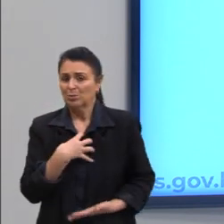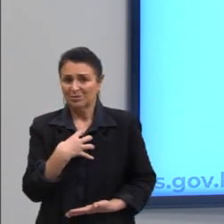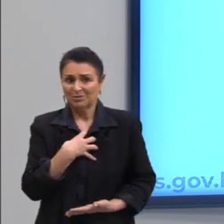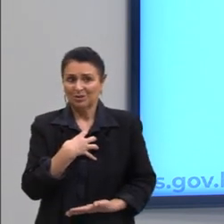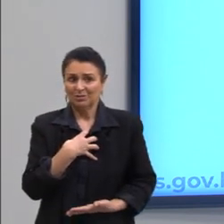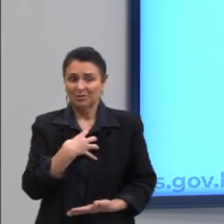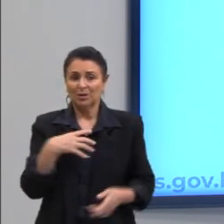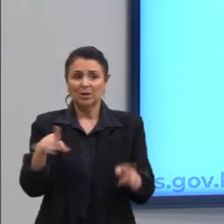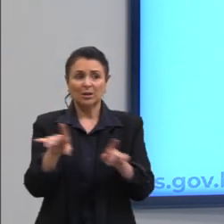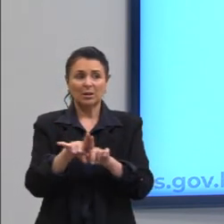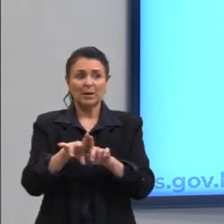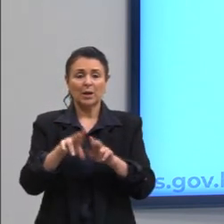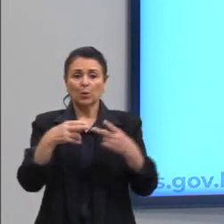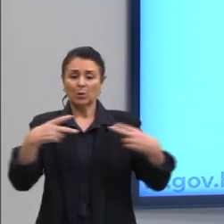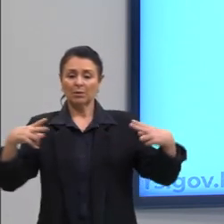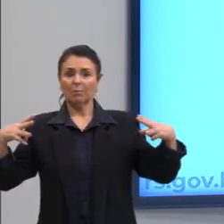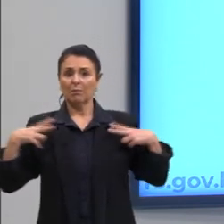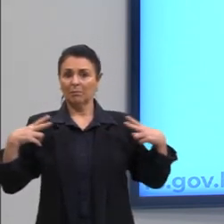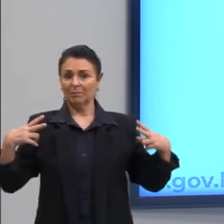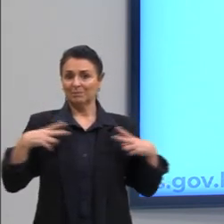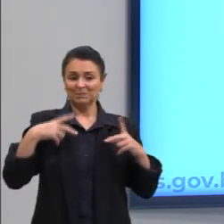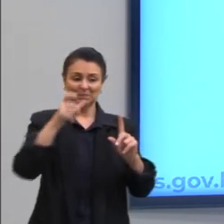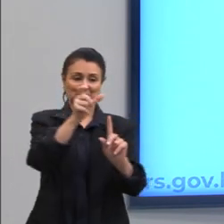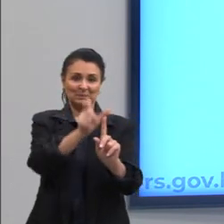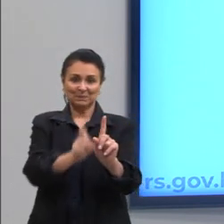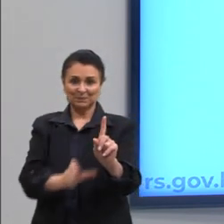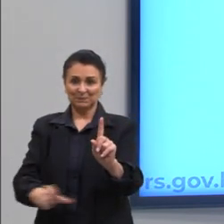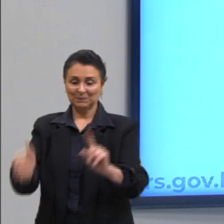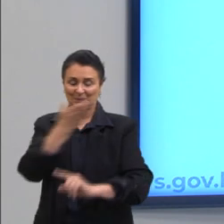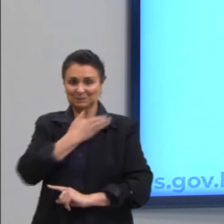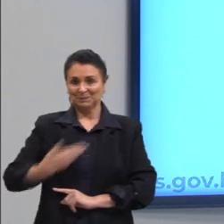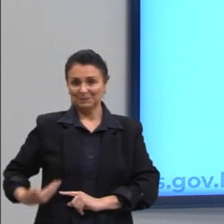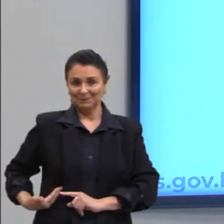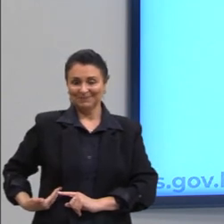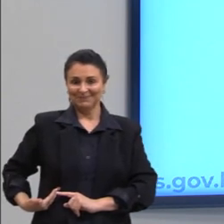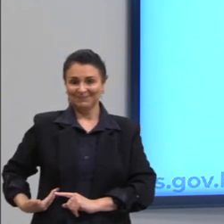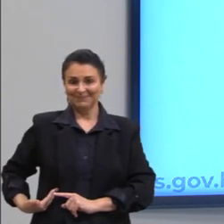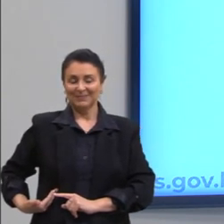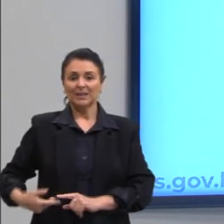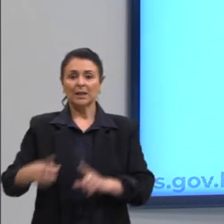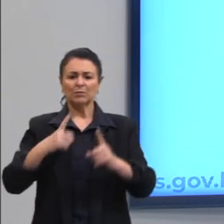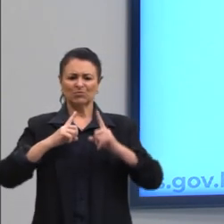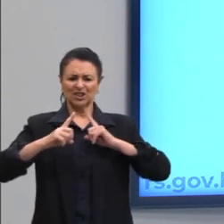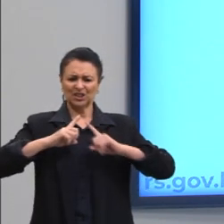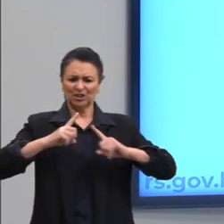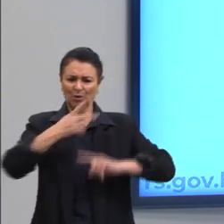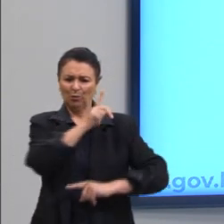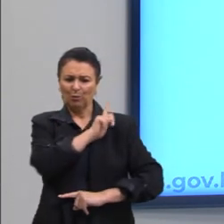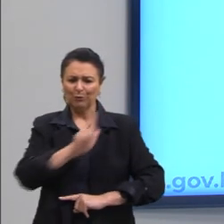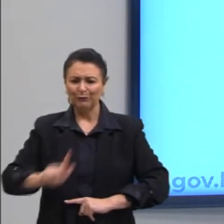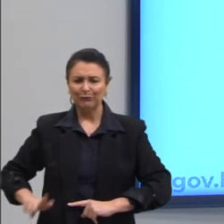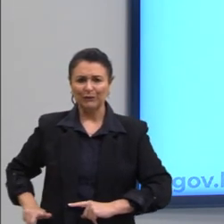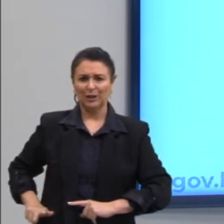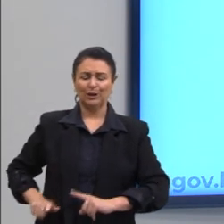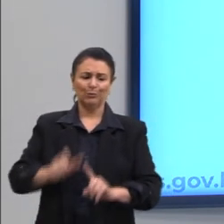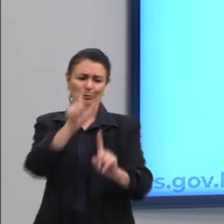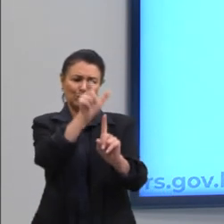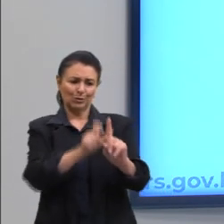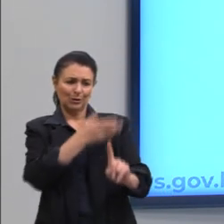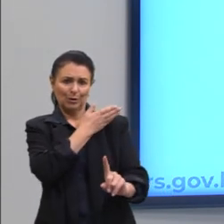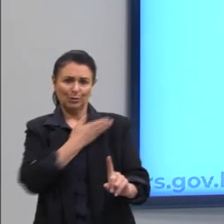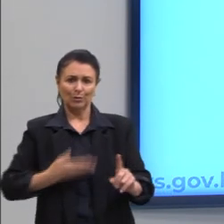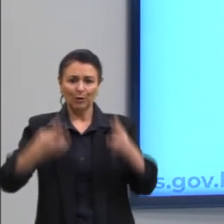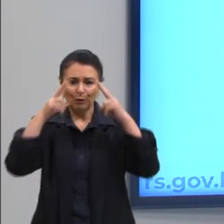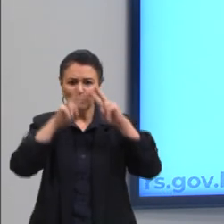situações particulares, personalidades públicas. Gente, crítica ao governo, crítica à personalidade pública, visão